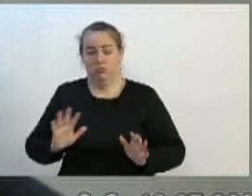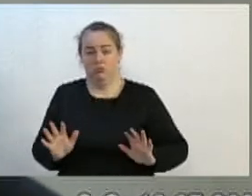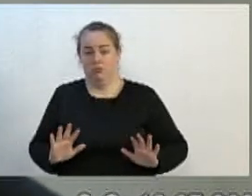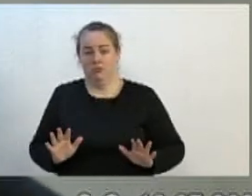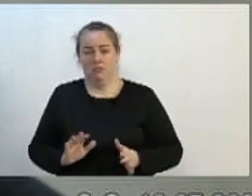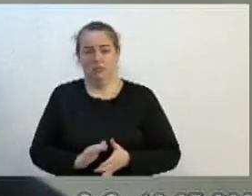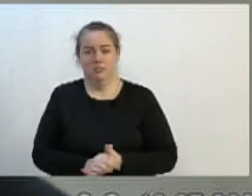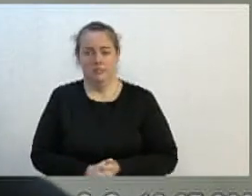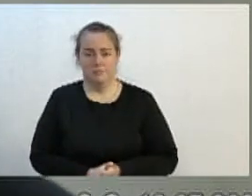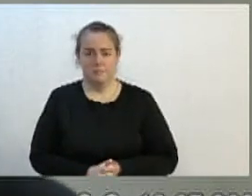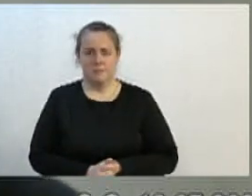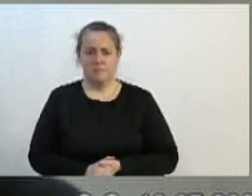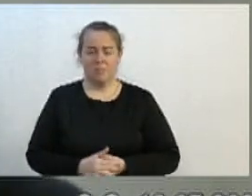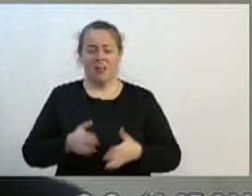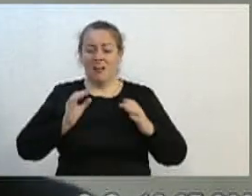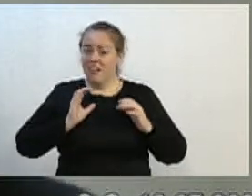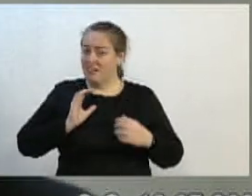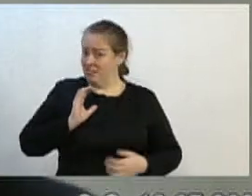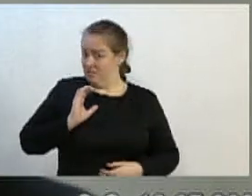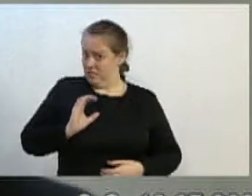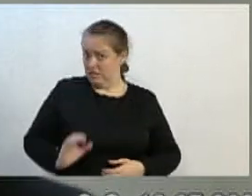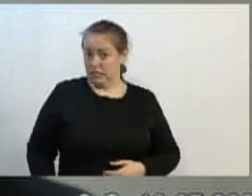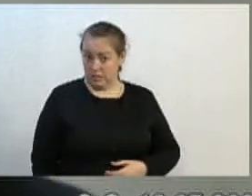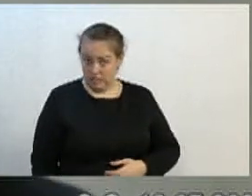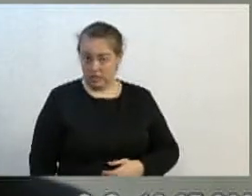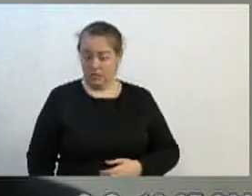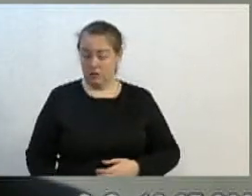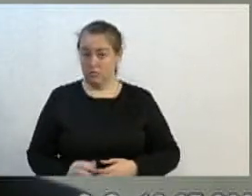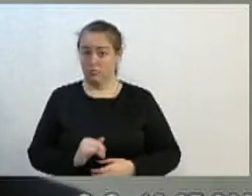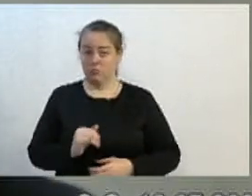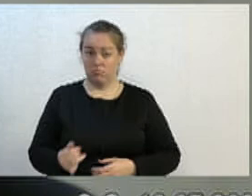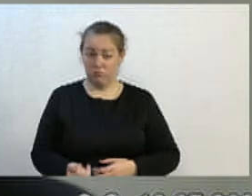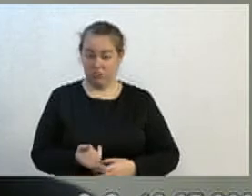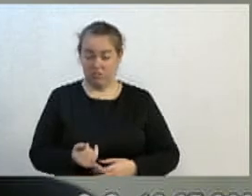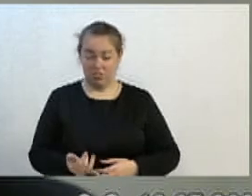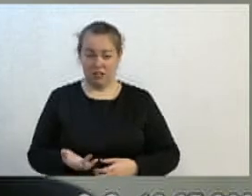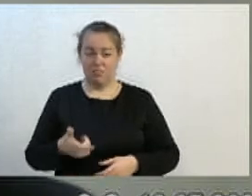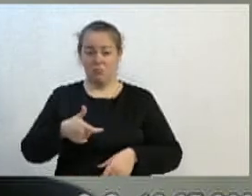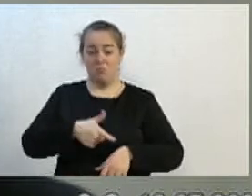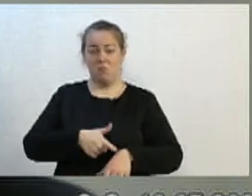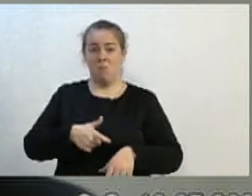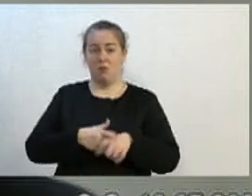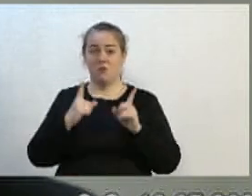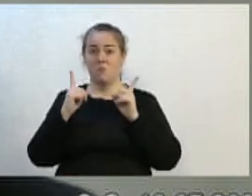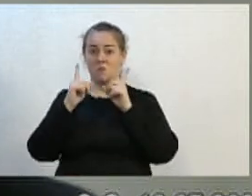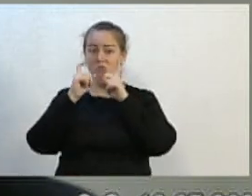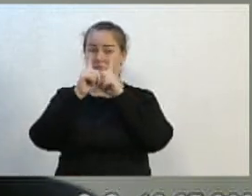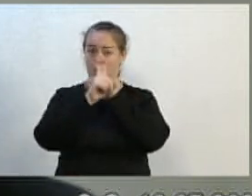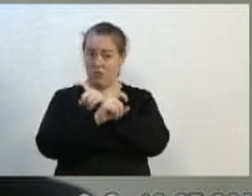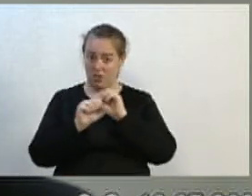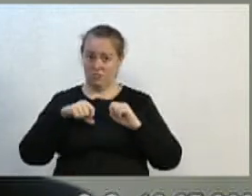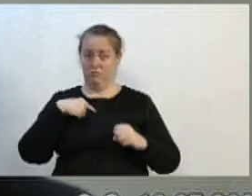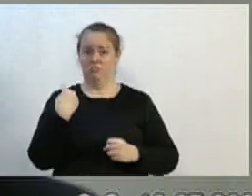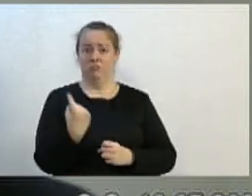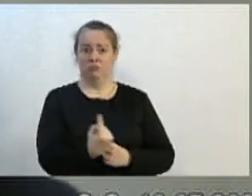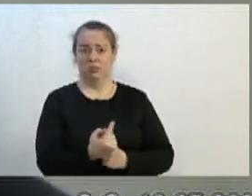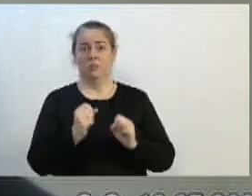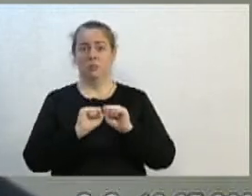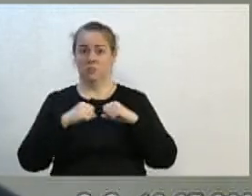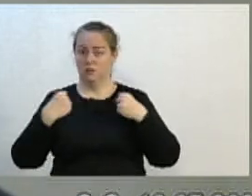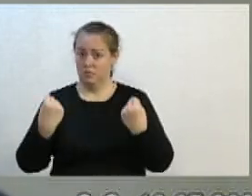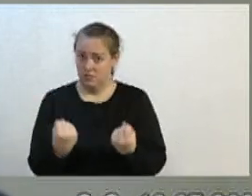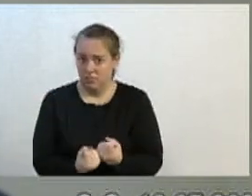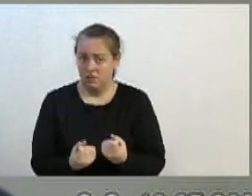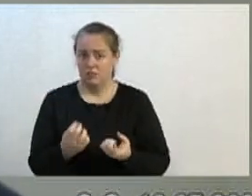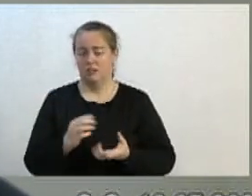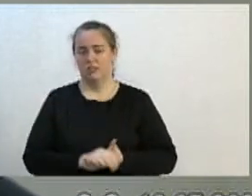O cidadão que se vale da desgraça que está assolando a humanidade